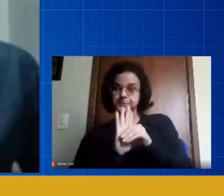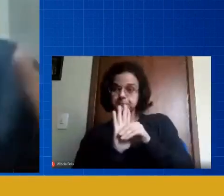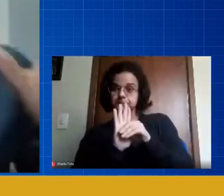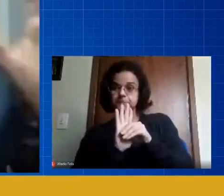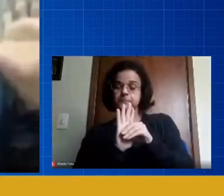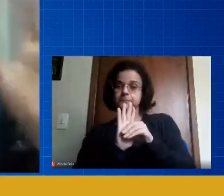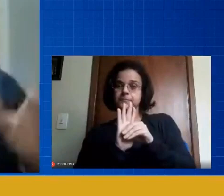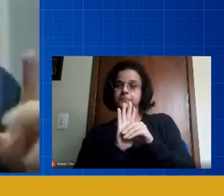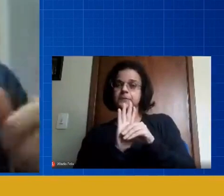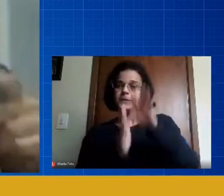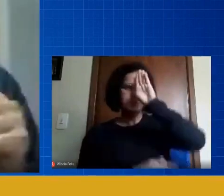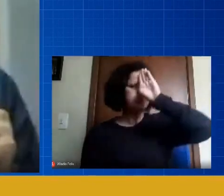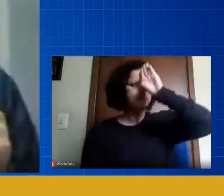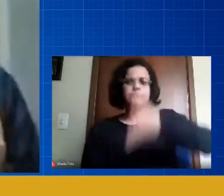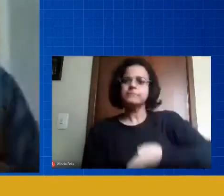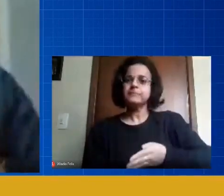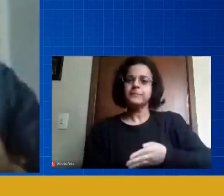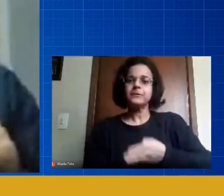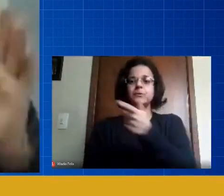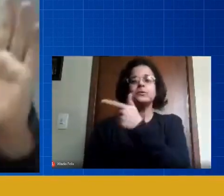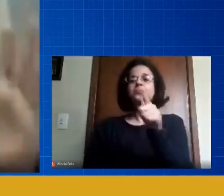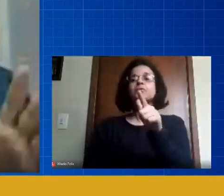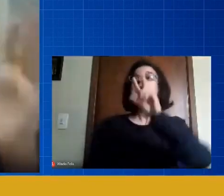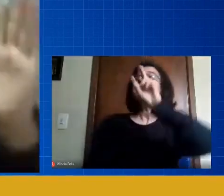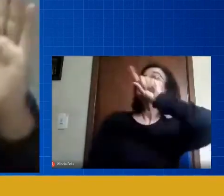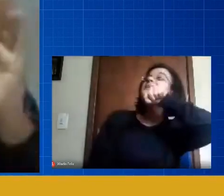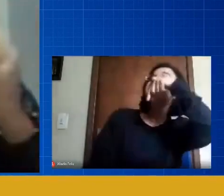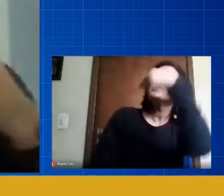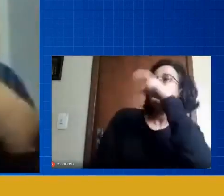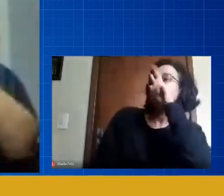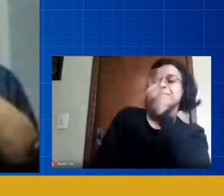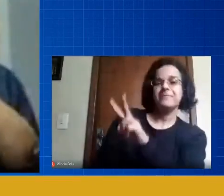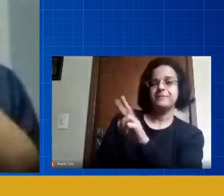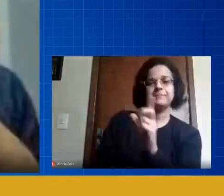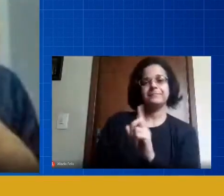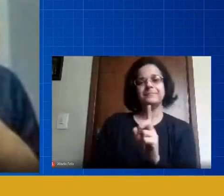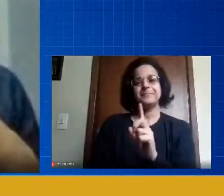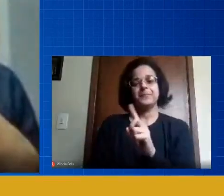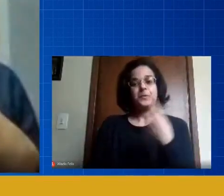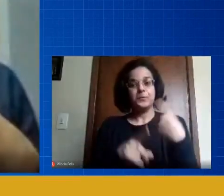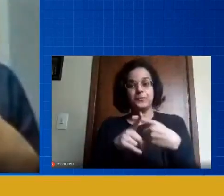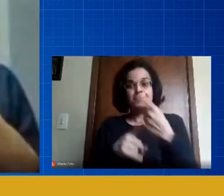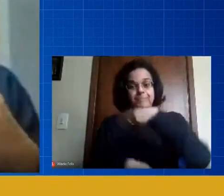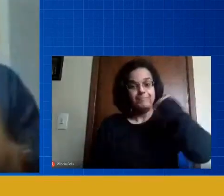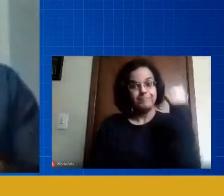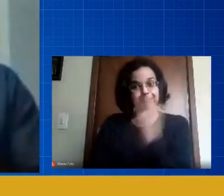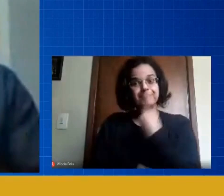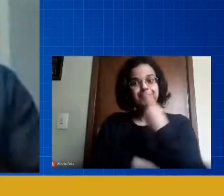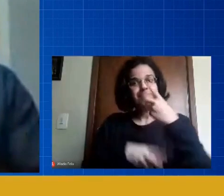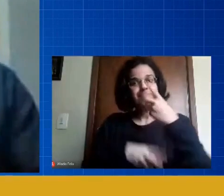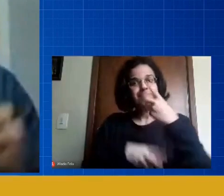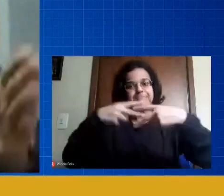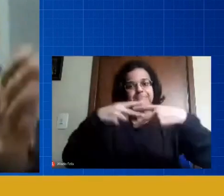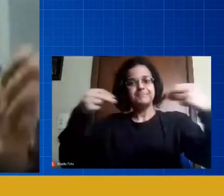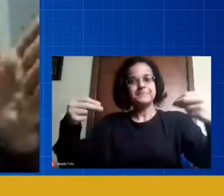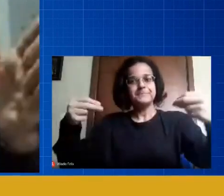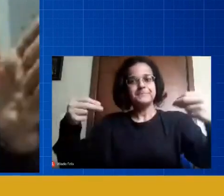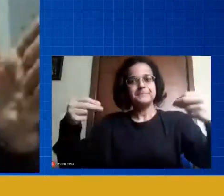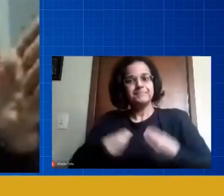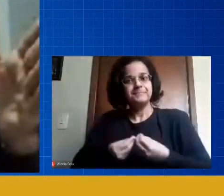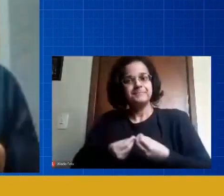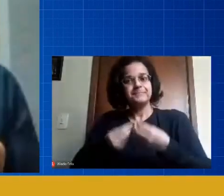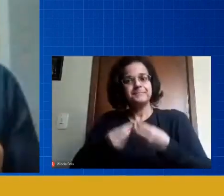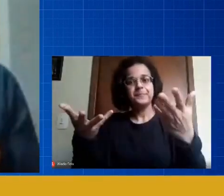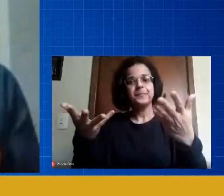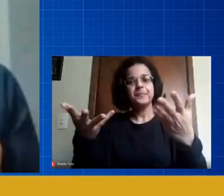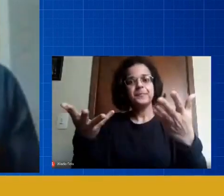automaticamente, é na hora, entendeu, não tem essa coisa de assistir depois, não, nosso é um presente, então, nós valorizamos aqueles que estavam